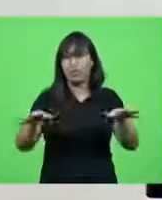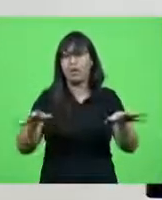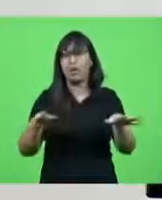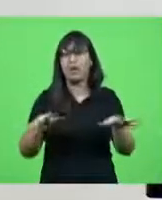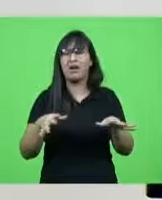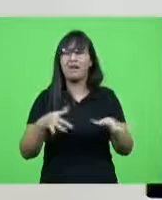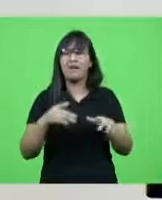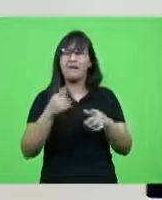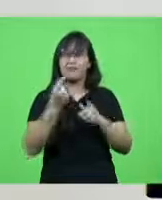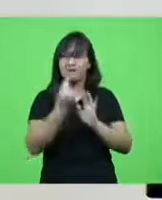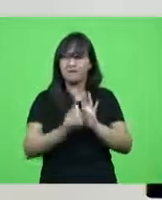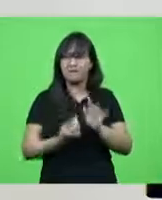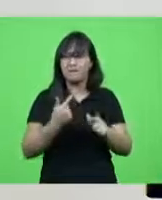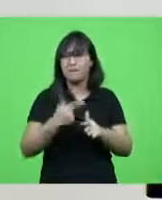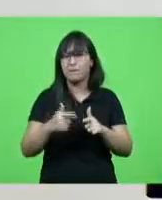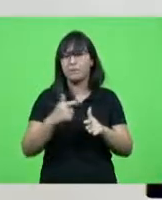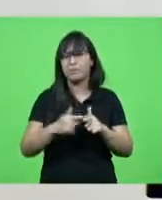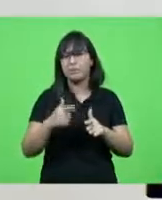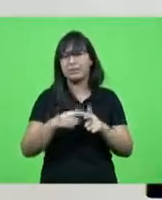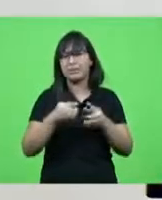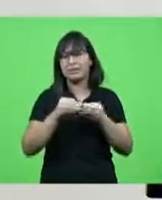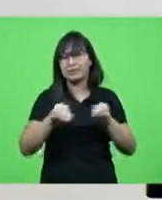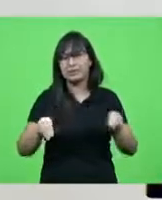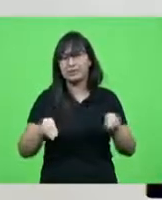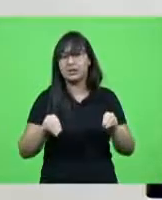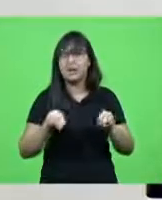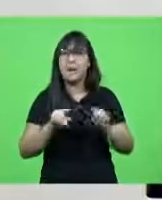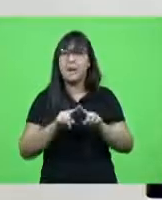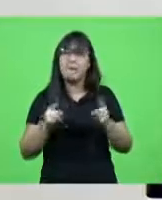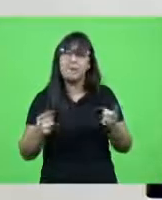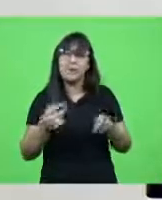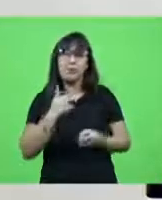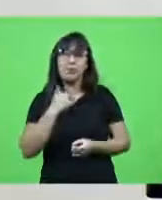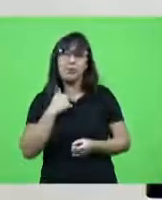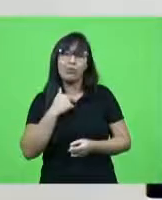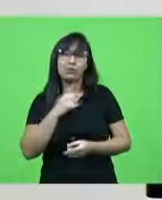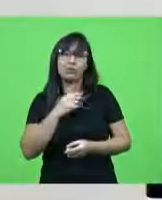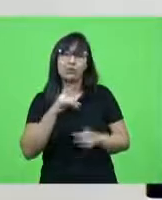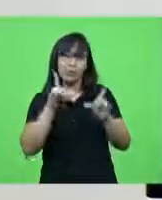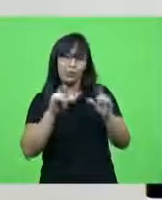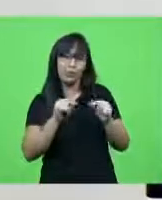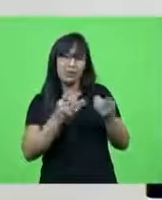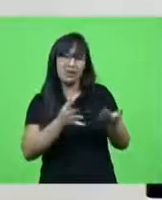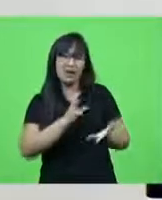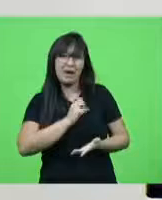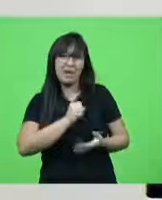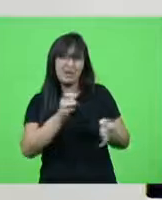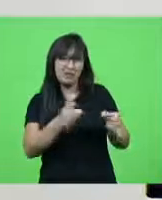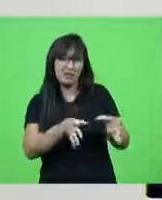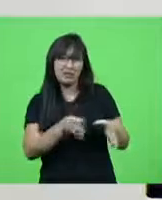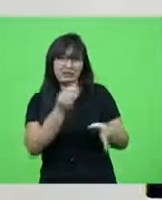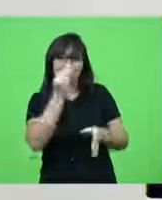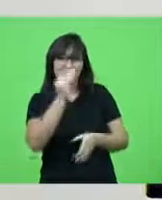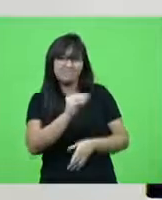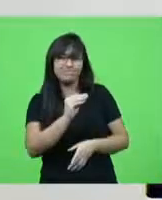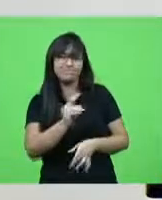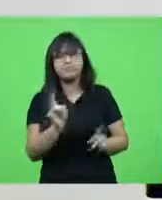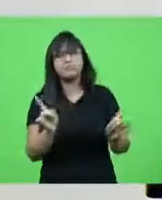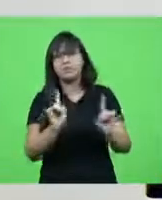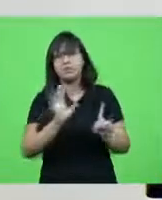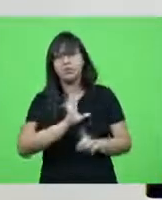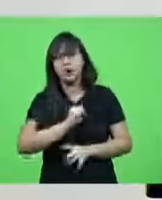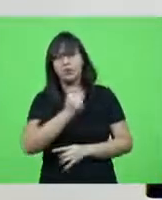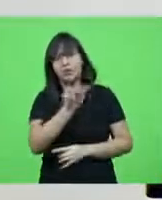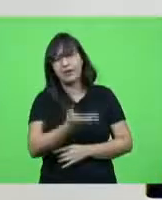financeira mas a gente não pode deixar de amar os nossos pequeninos e por isso hoje como membro da comissão